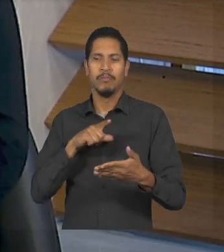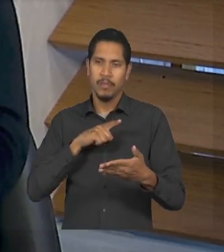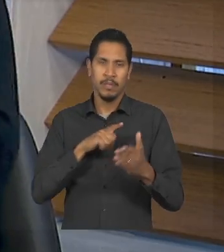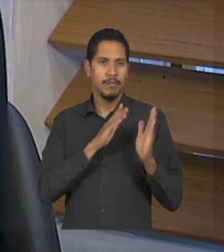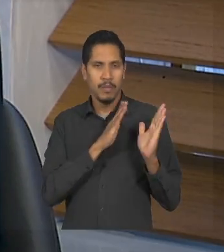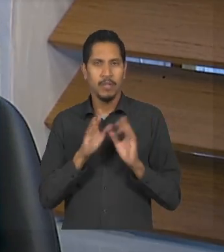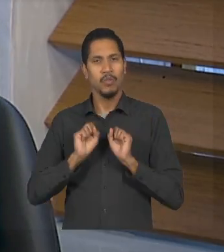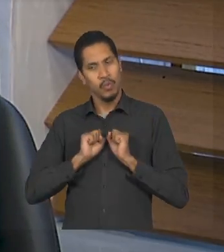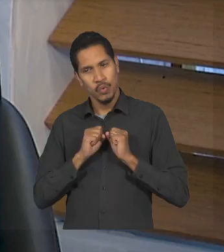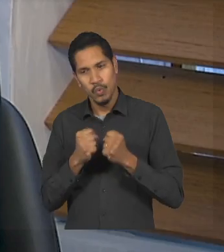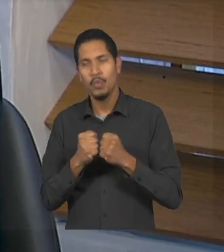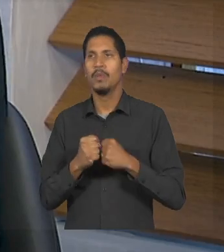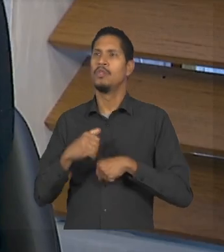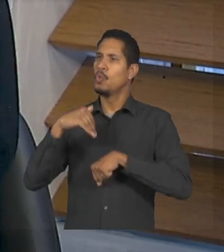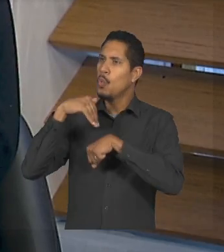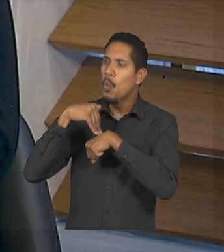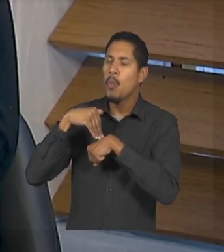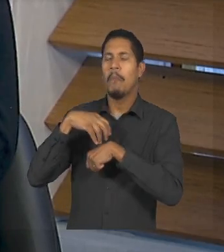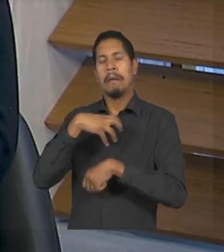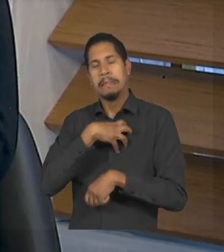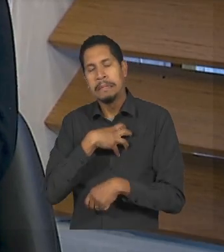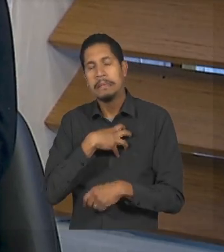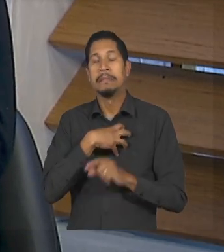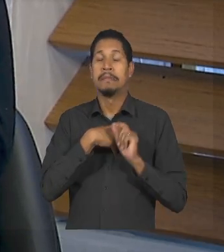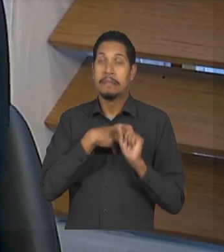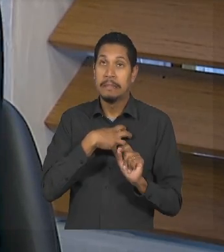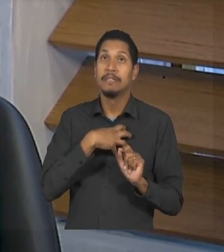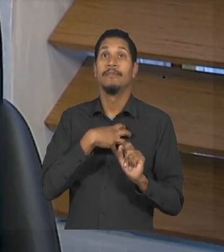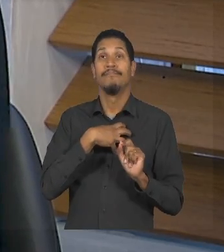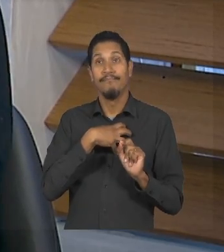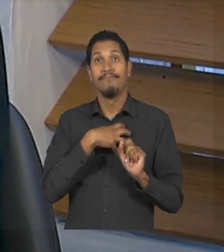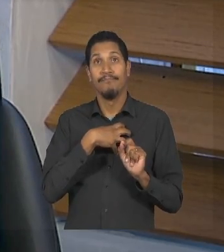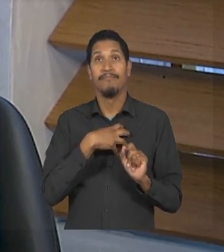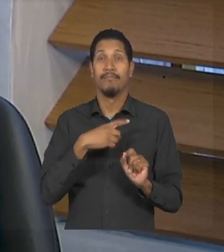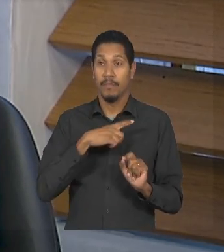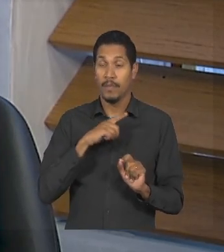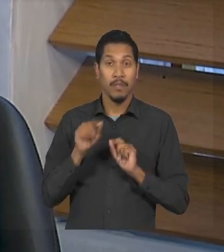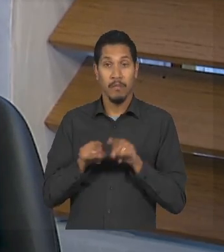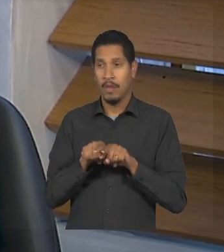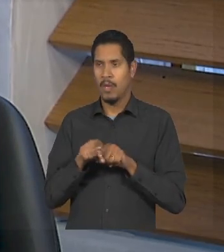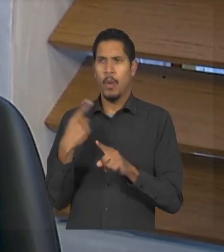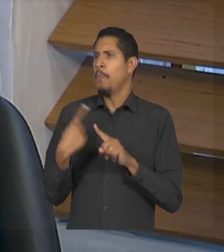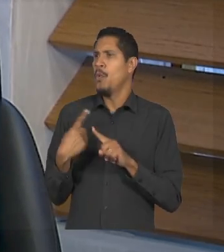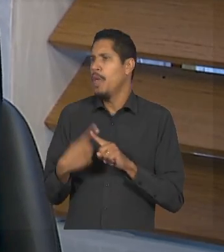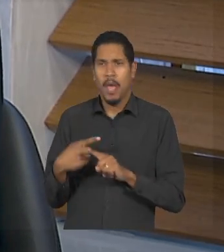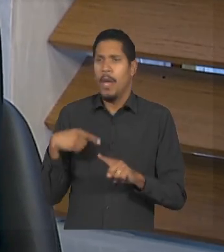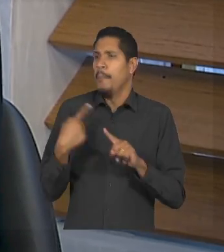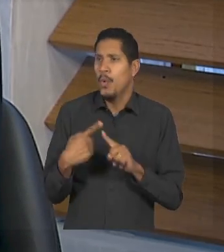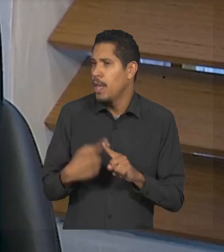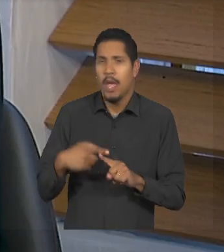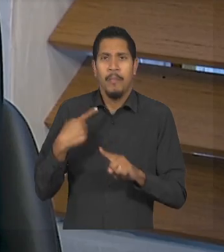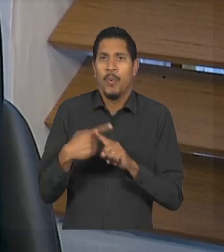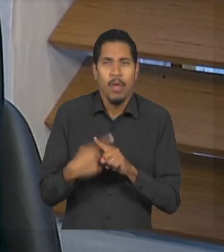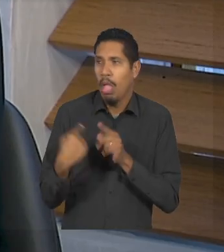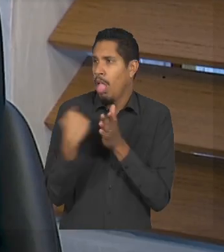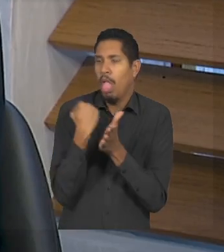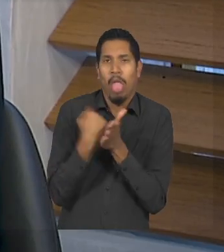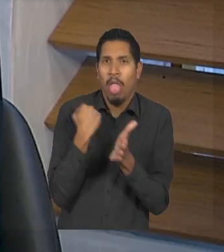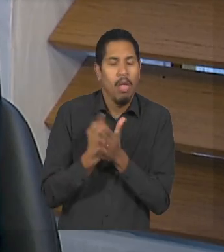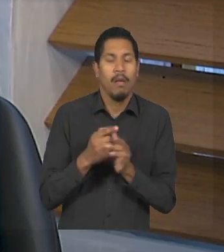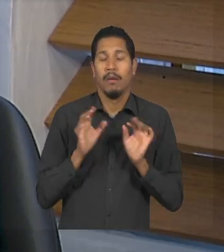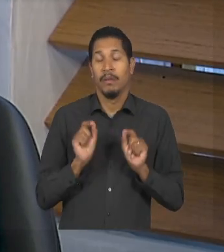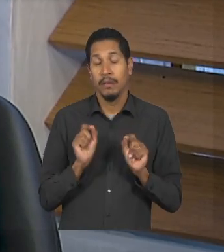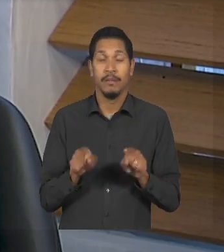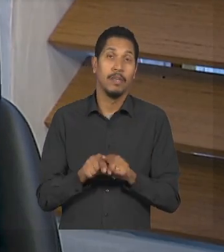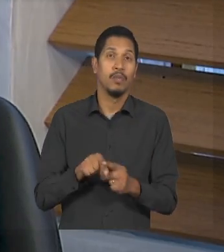de culpa é um processo de alto questionamento e a a gente tem